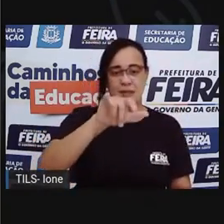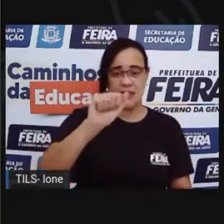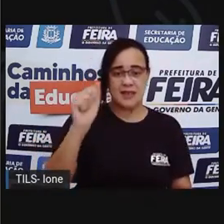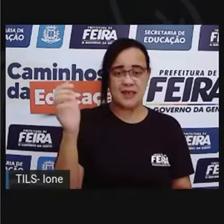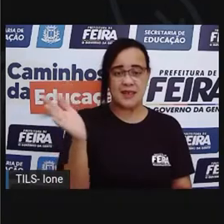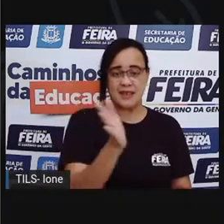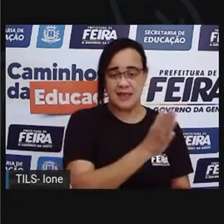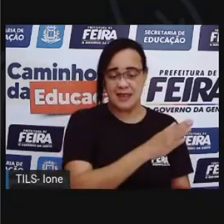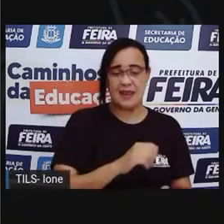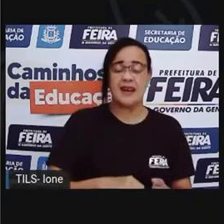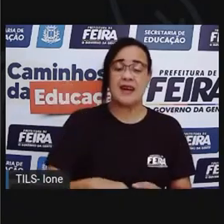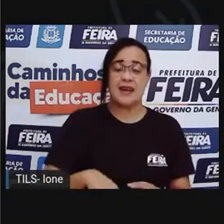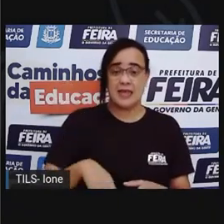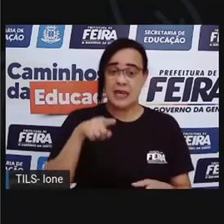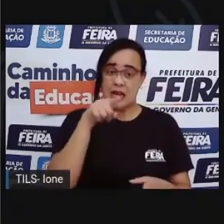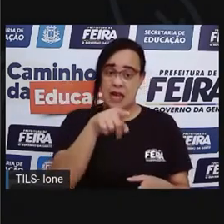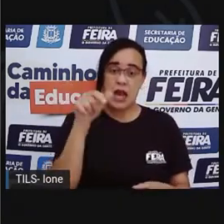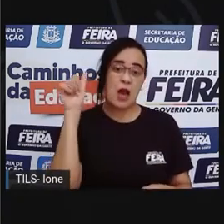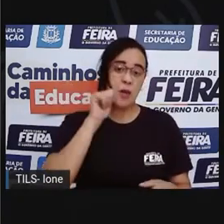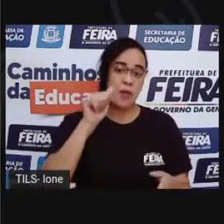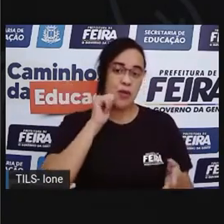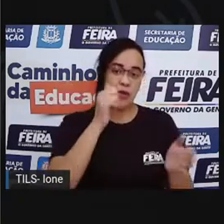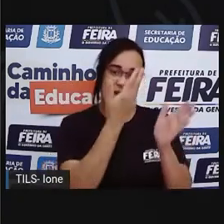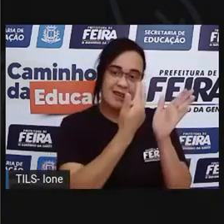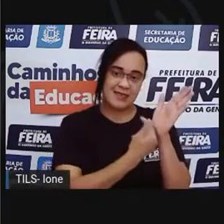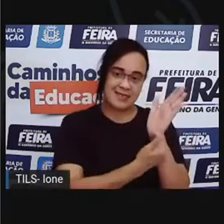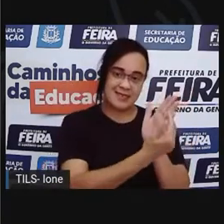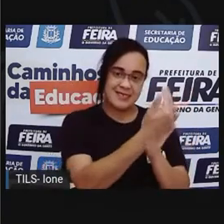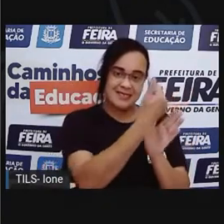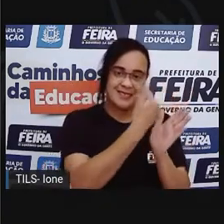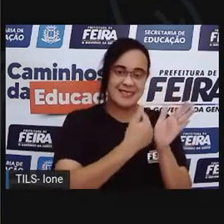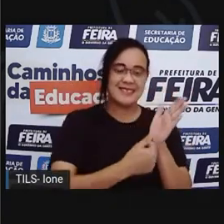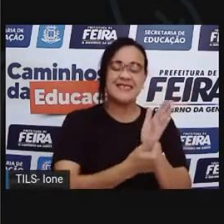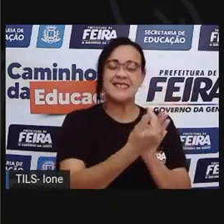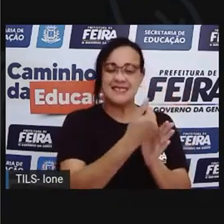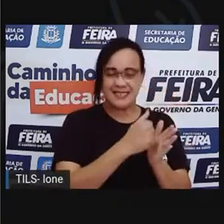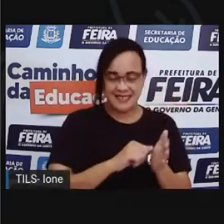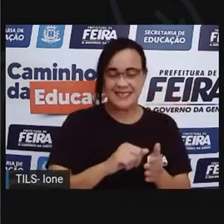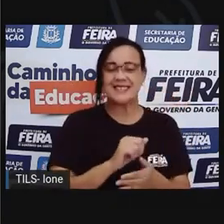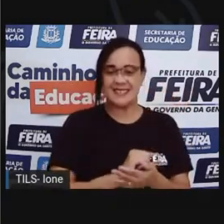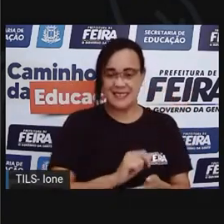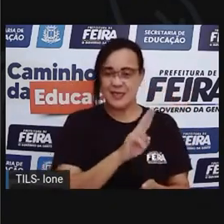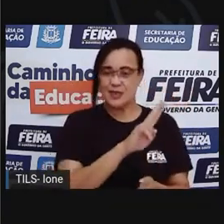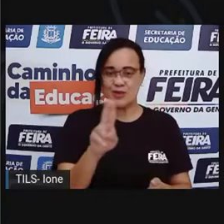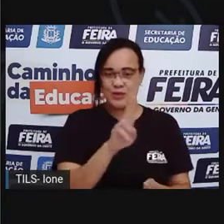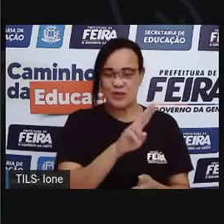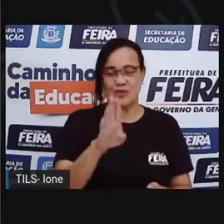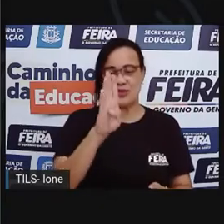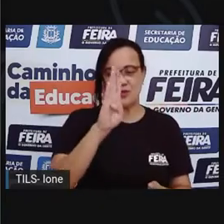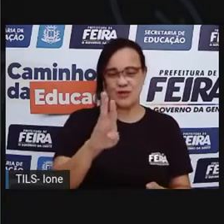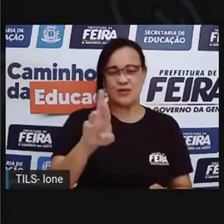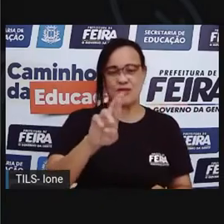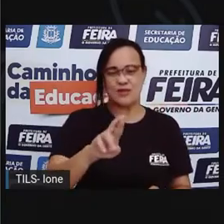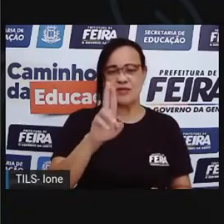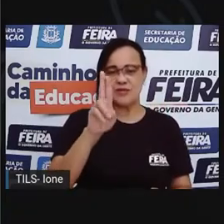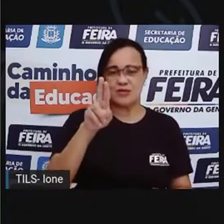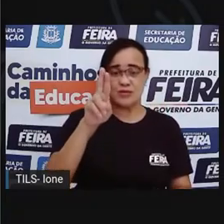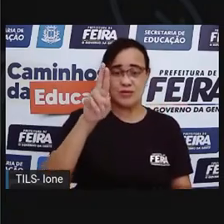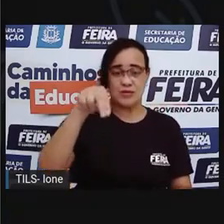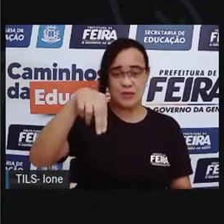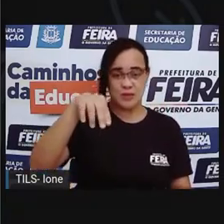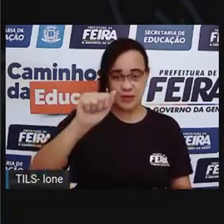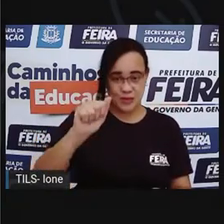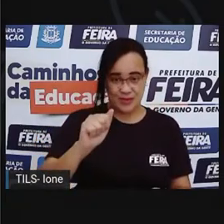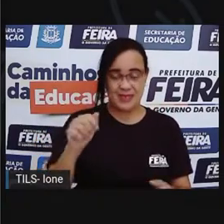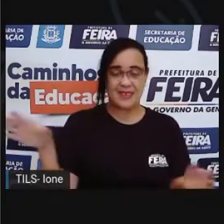Bruna Brasil, a ilustradora do livro, certo? Enfim, acabou